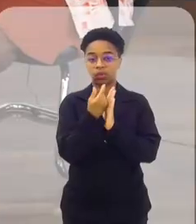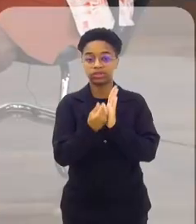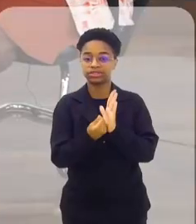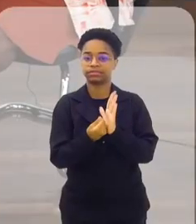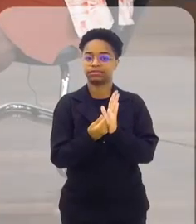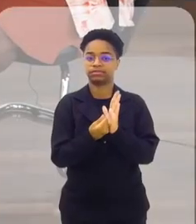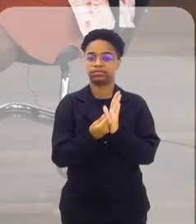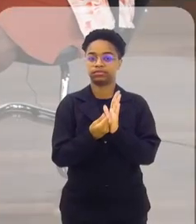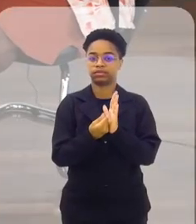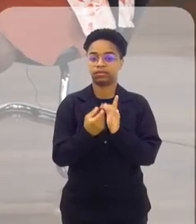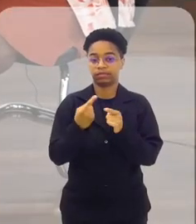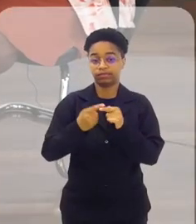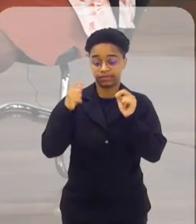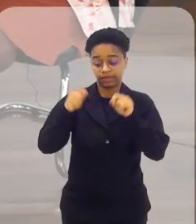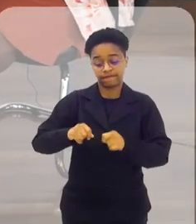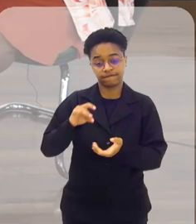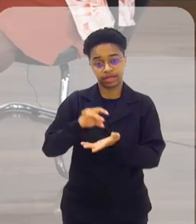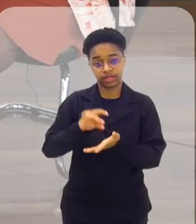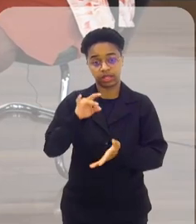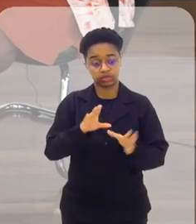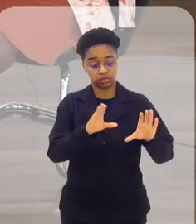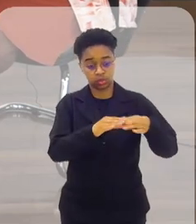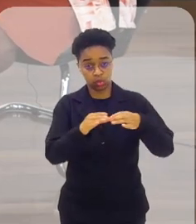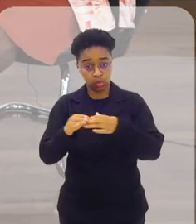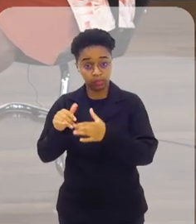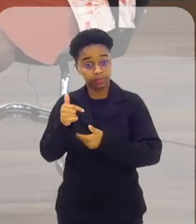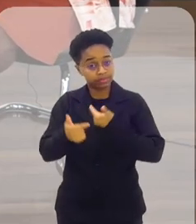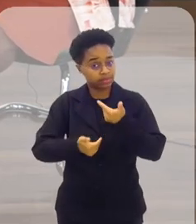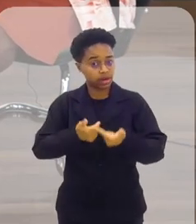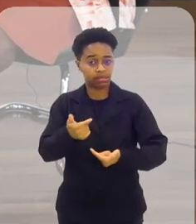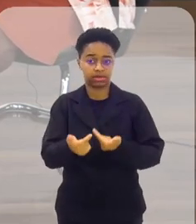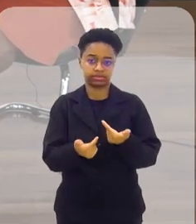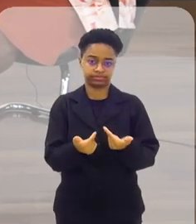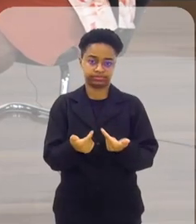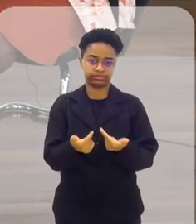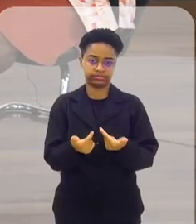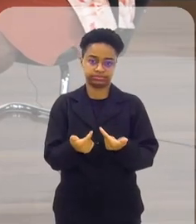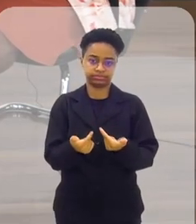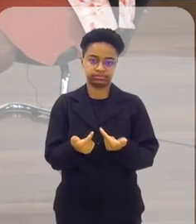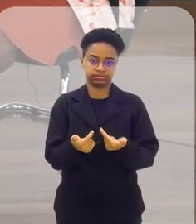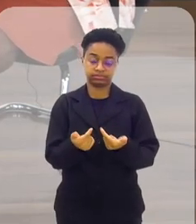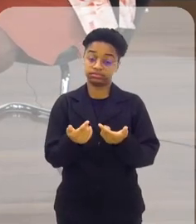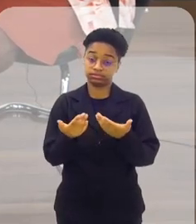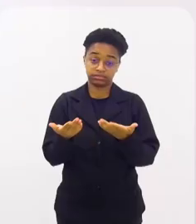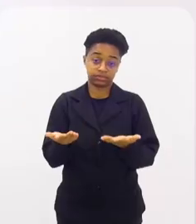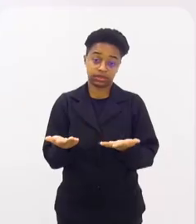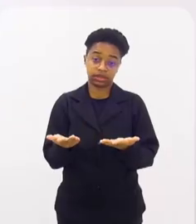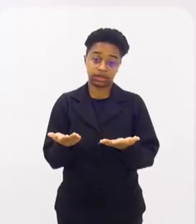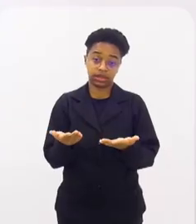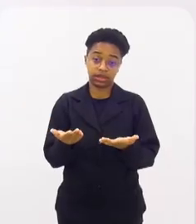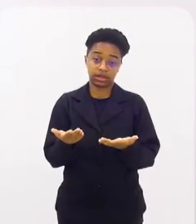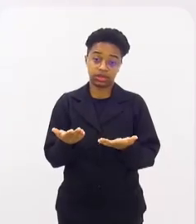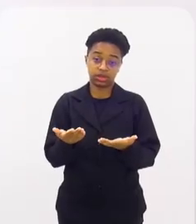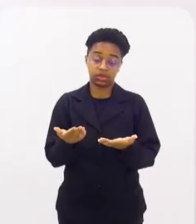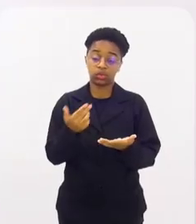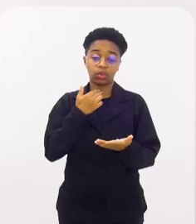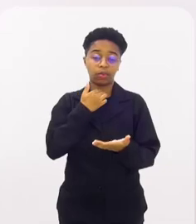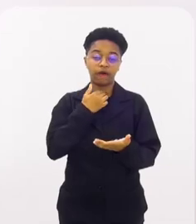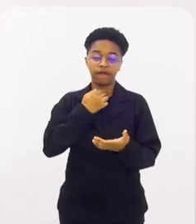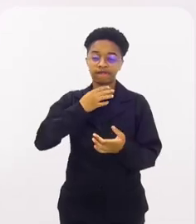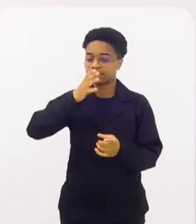orçamento para que o trabalho desses defensores e defensoras dos direitos humanos seja concretizado, para que eles não sejam